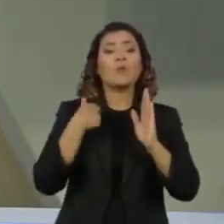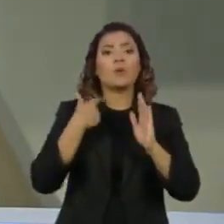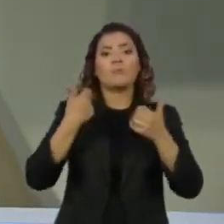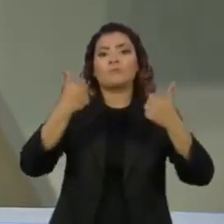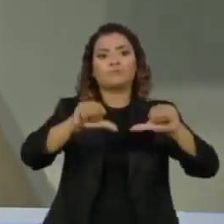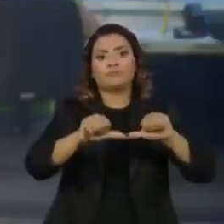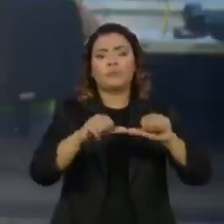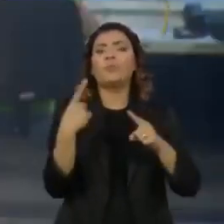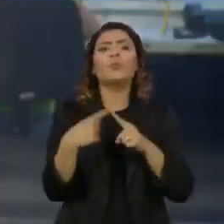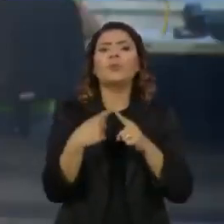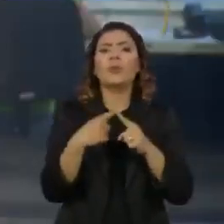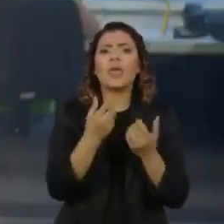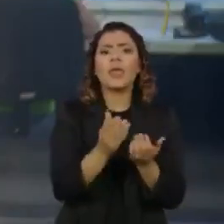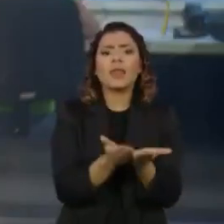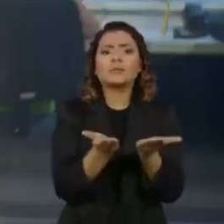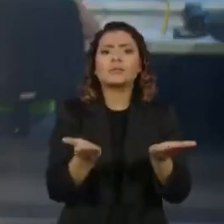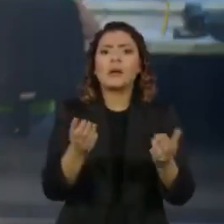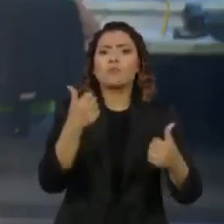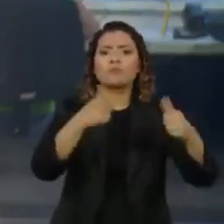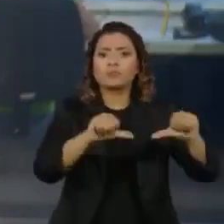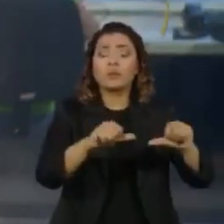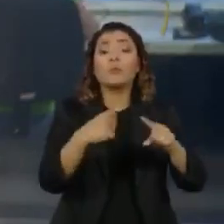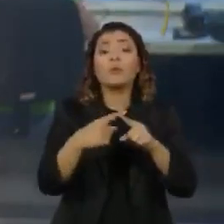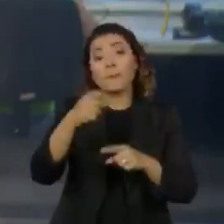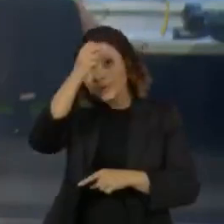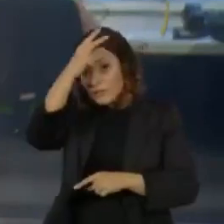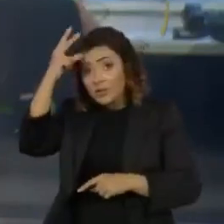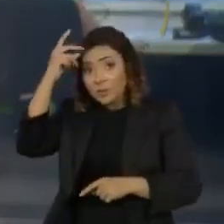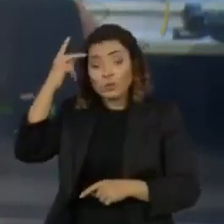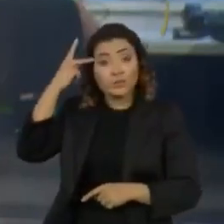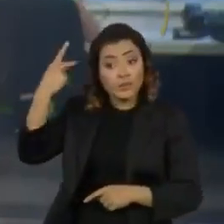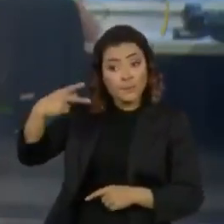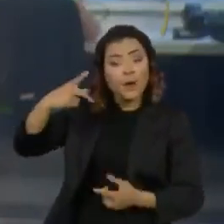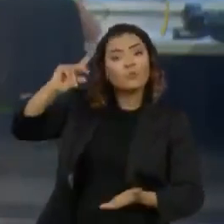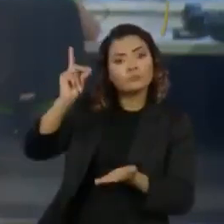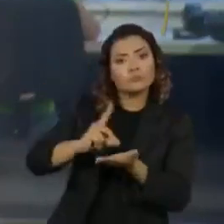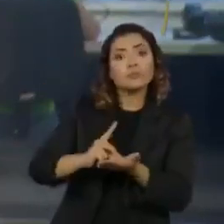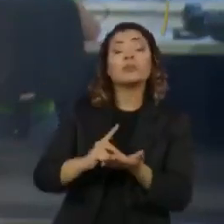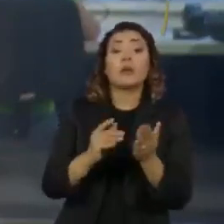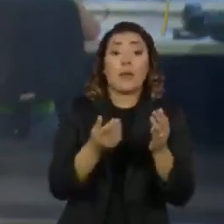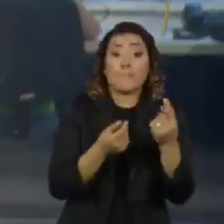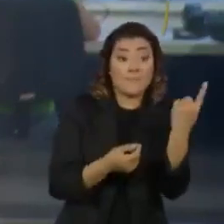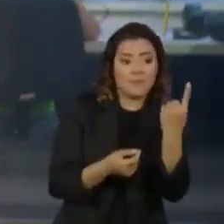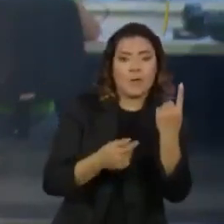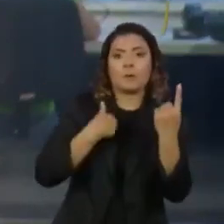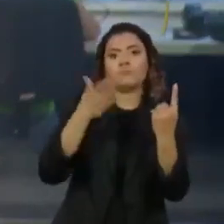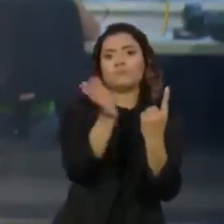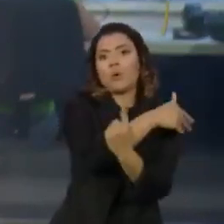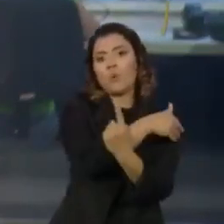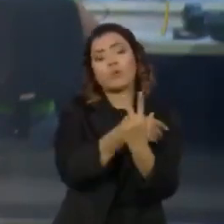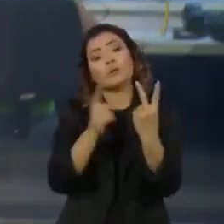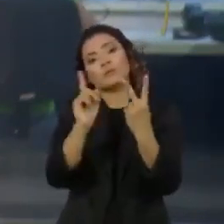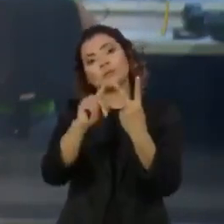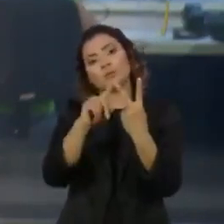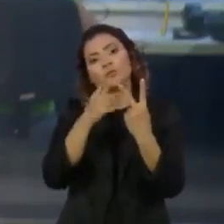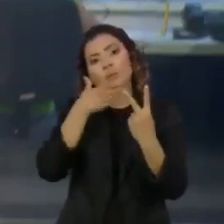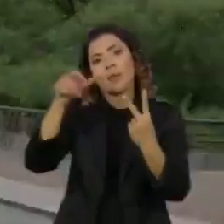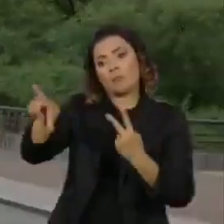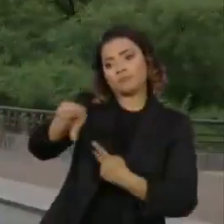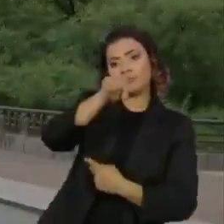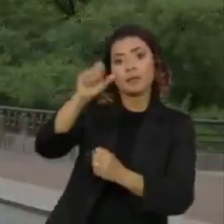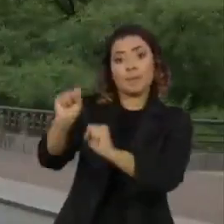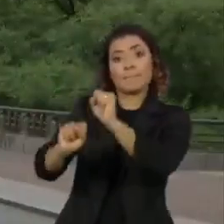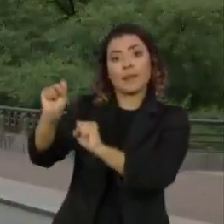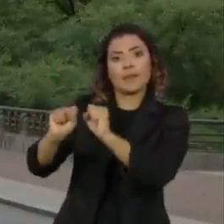definitivamente. A Prefeitura de São Paulo oficializou a segunda colocada da licitação para explorar comercialmente o local.